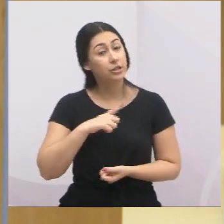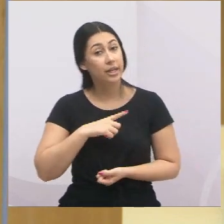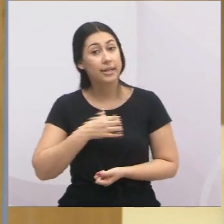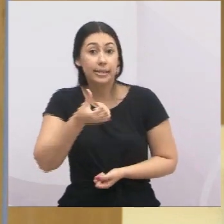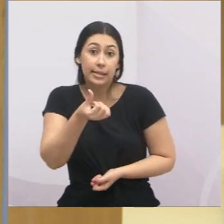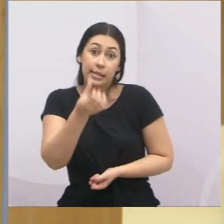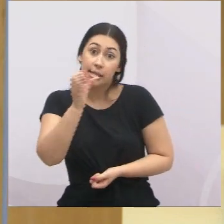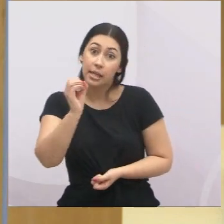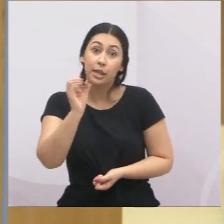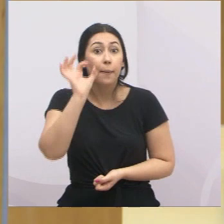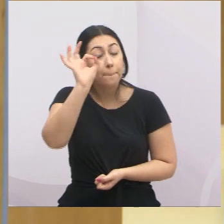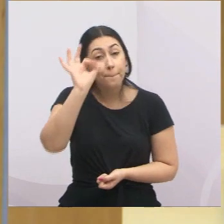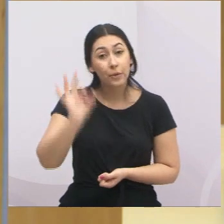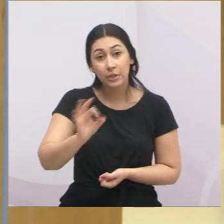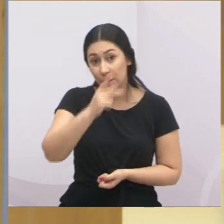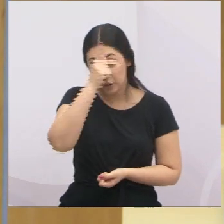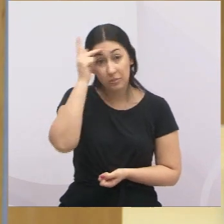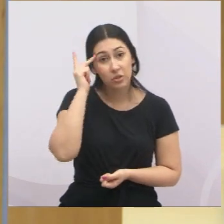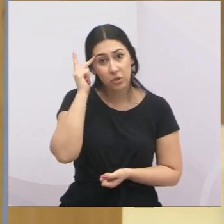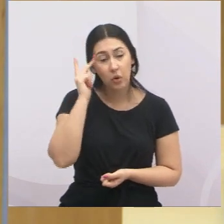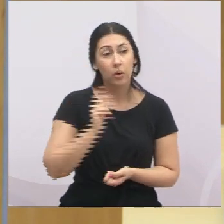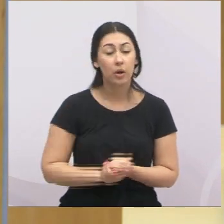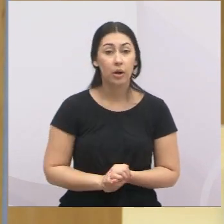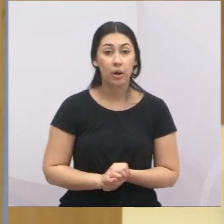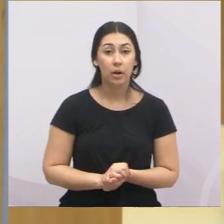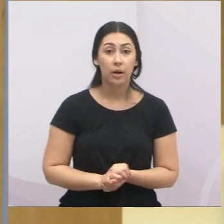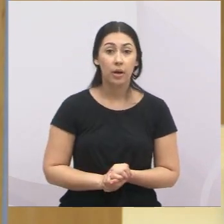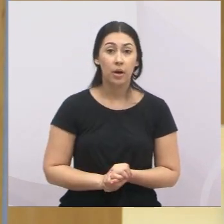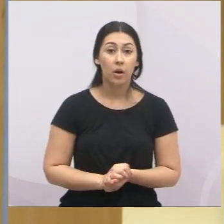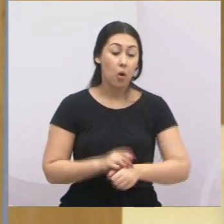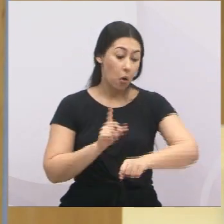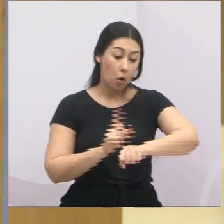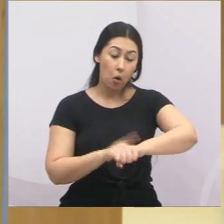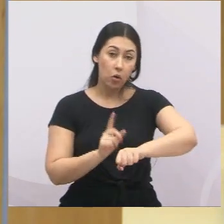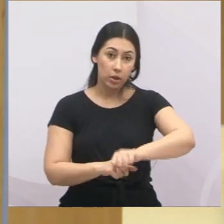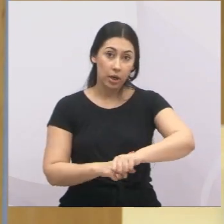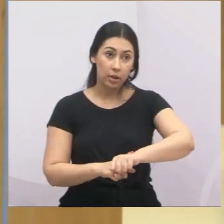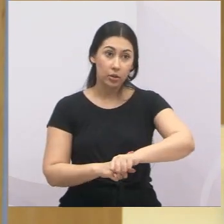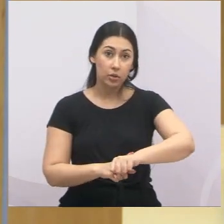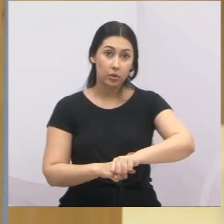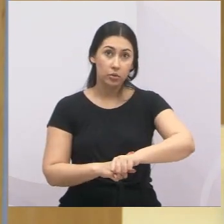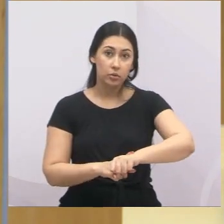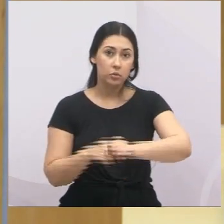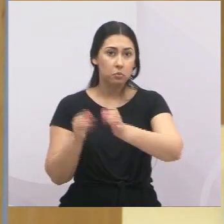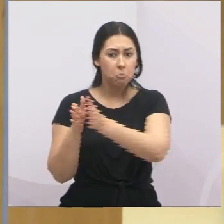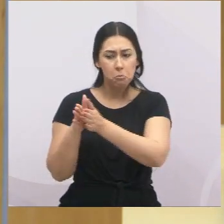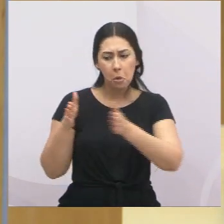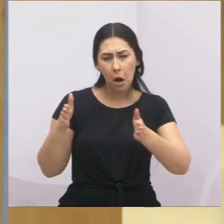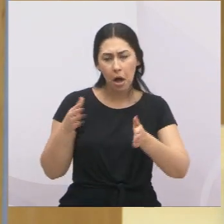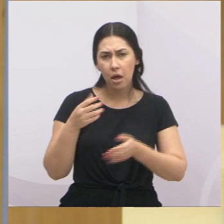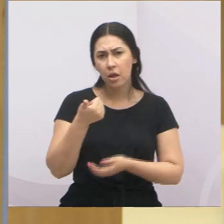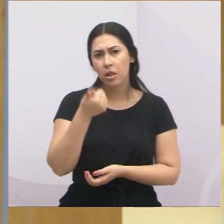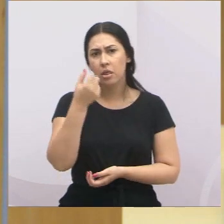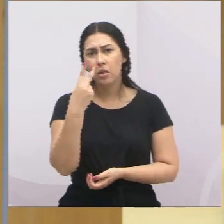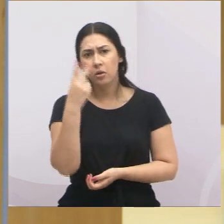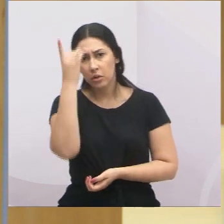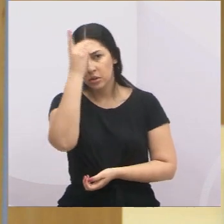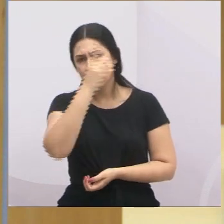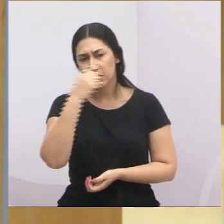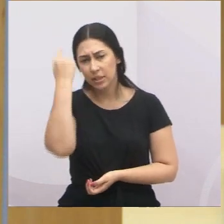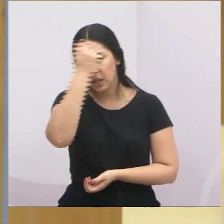ocupação, é para todos os setores, com horário de atendimento presencial limitado a 12 horas, de domingo a domingo.